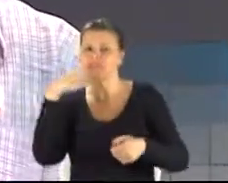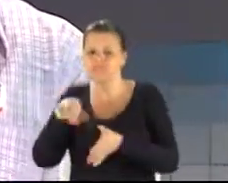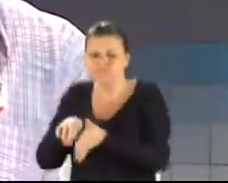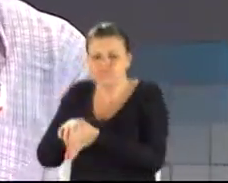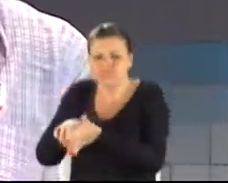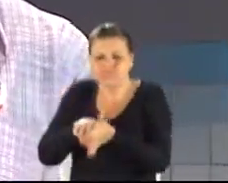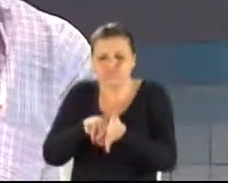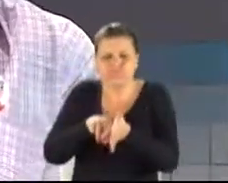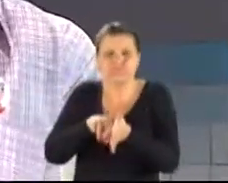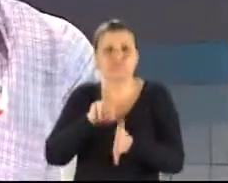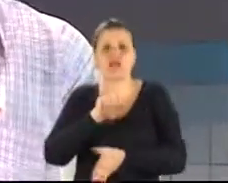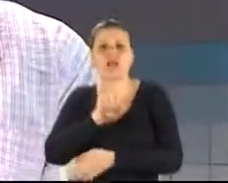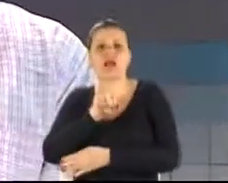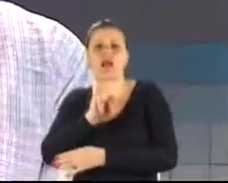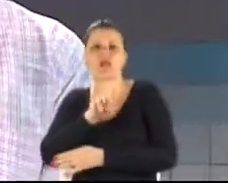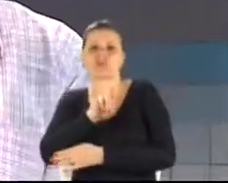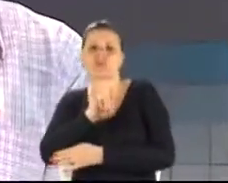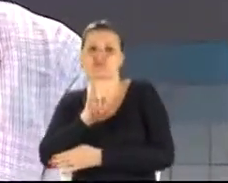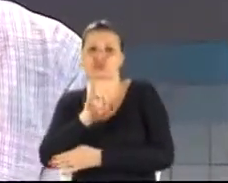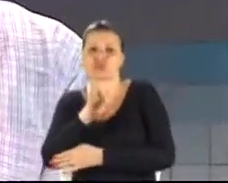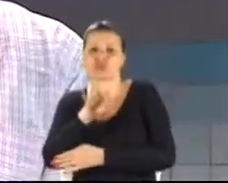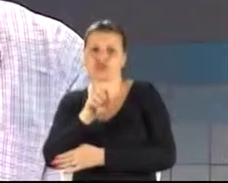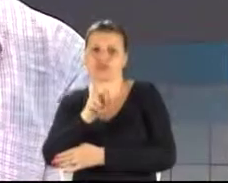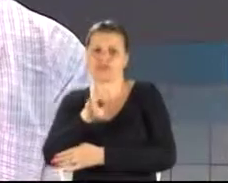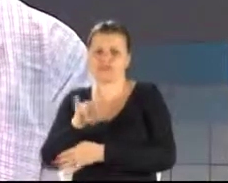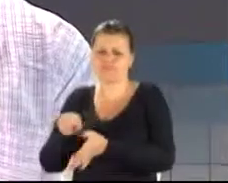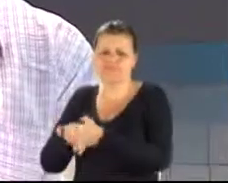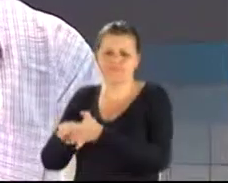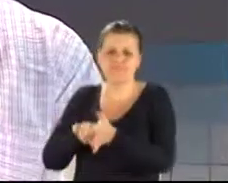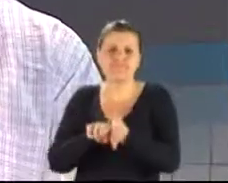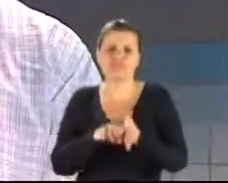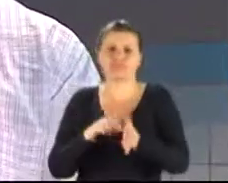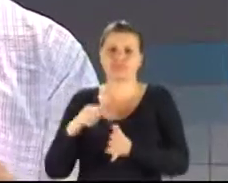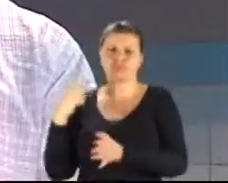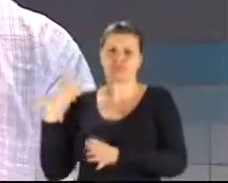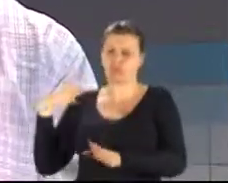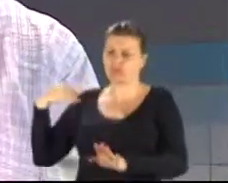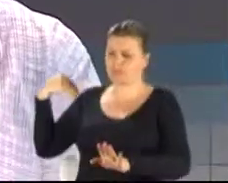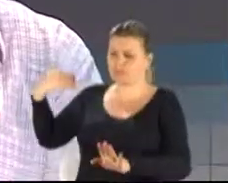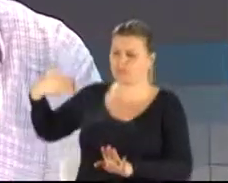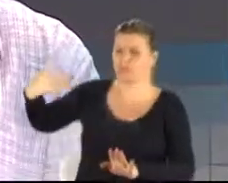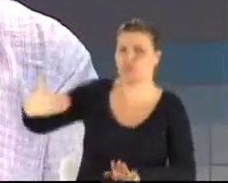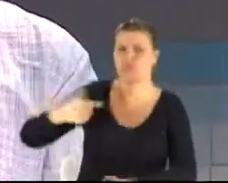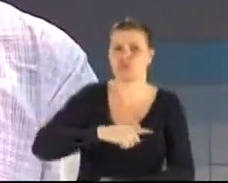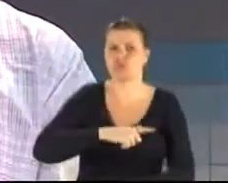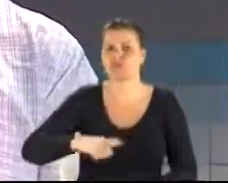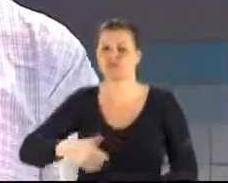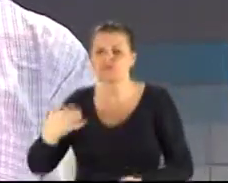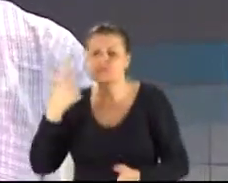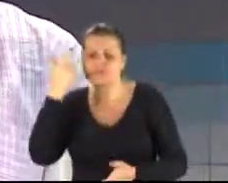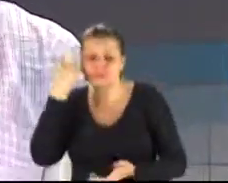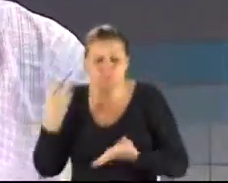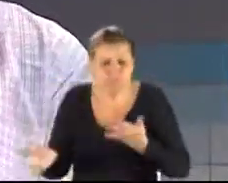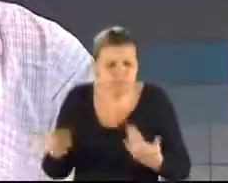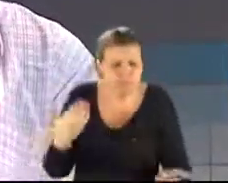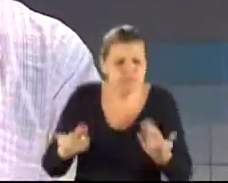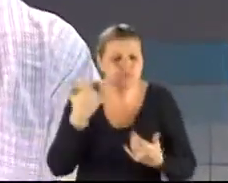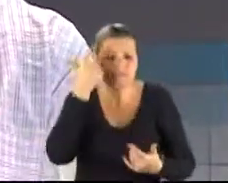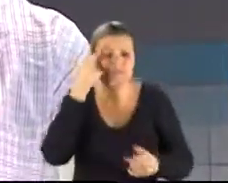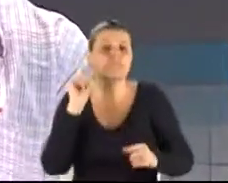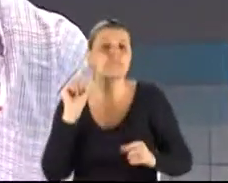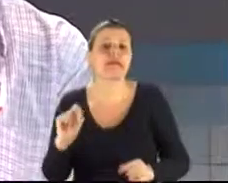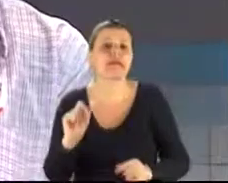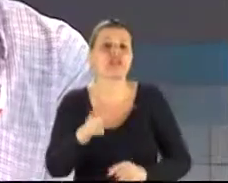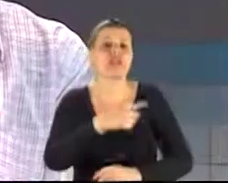dois últimos governos do nosso Estado, inclusive para saber para quem a gente deve, quanto a gente deve, por